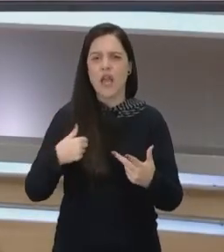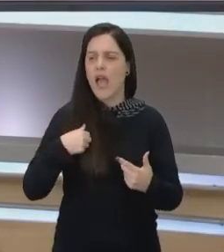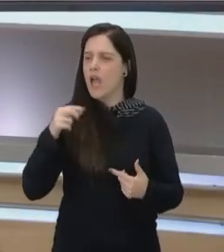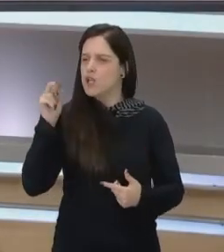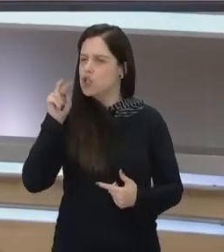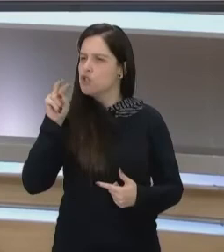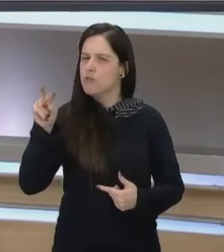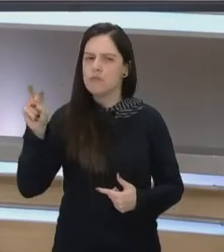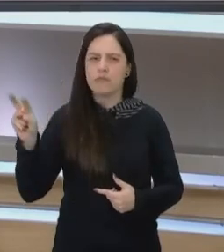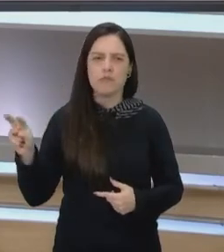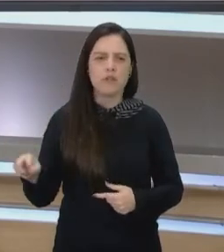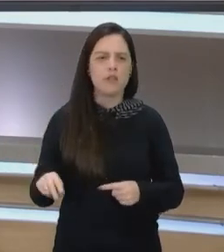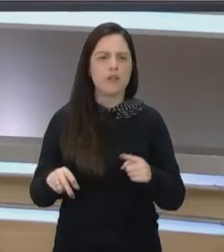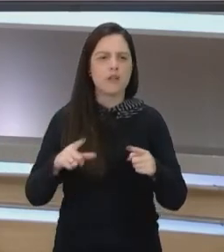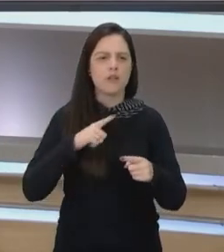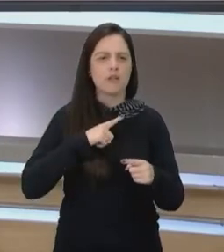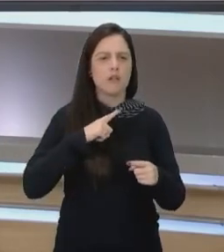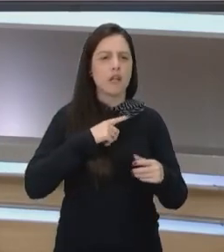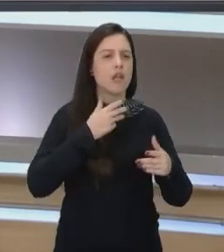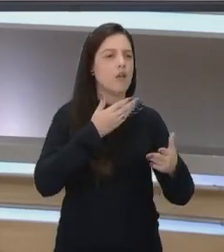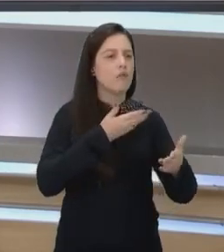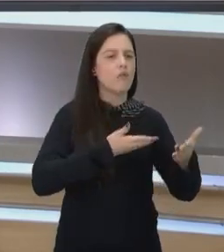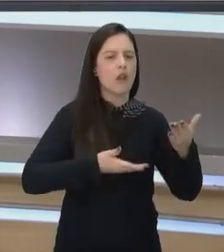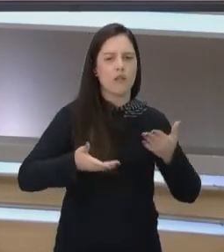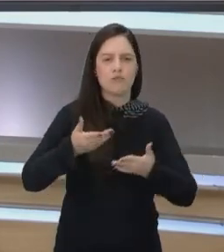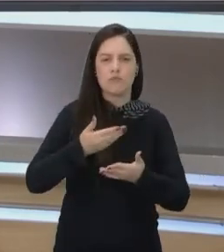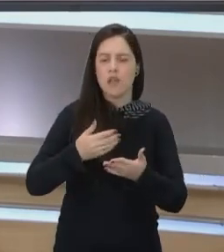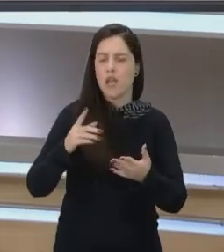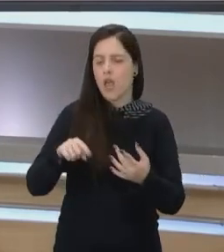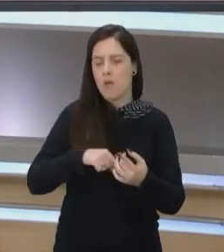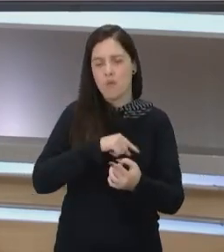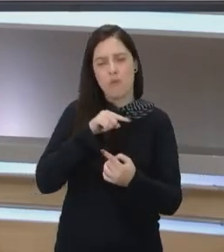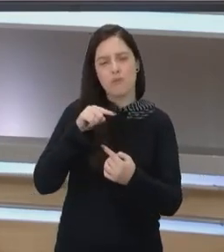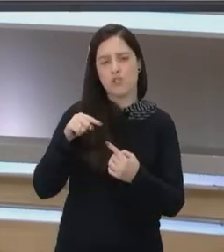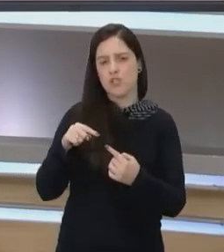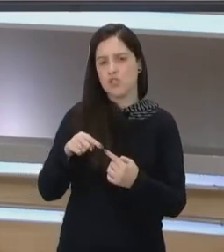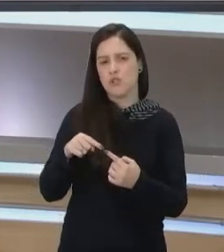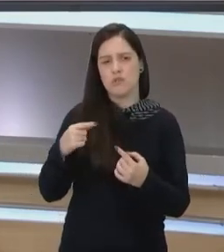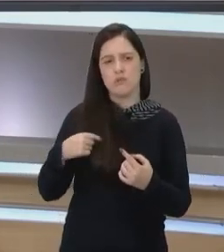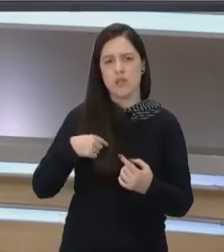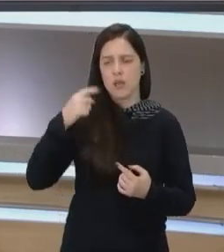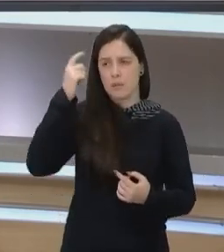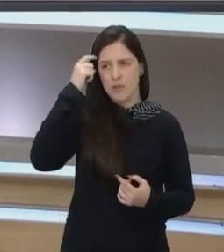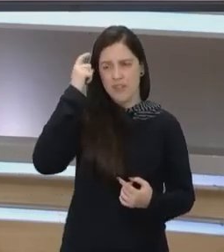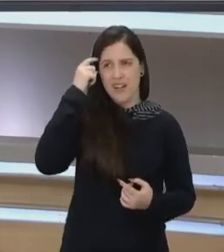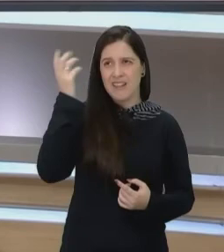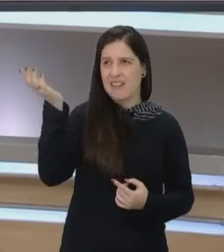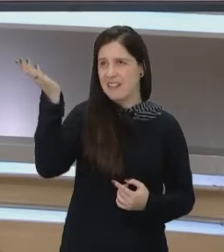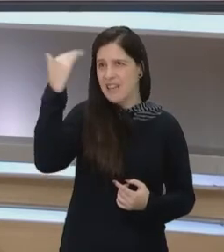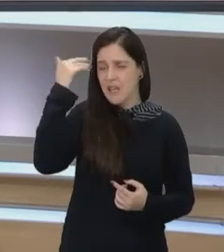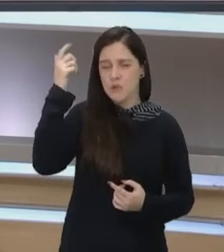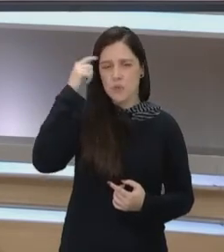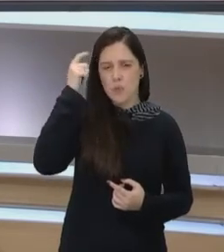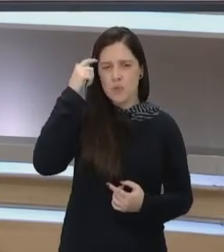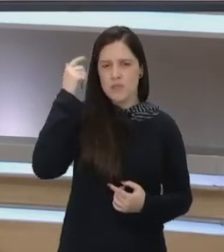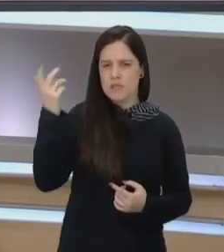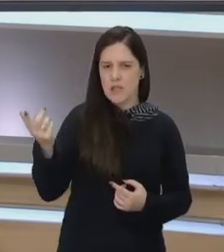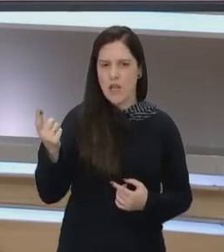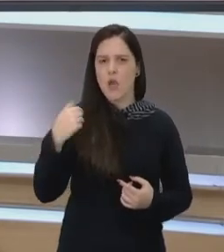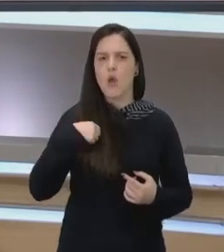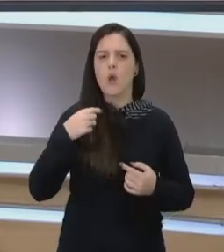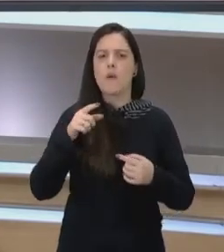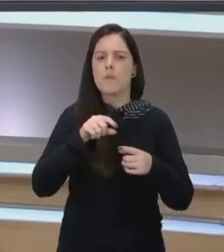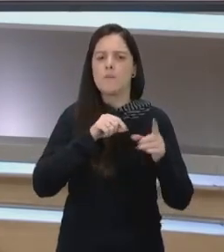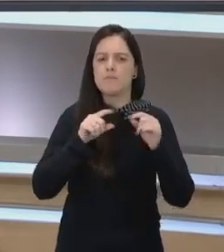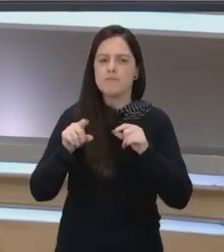deixa eu ver aqui quem que é o agressor pra me relacionar. Isso é subjetivo, né? Isso tá no nosso inconsciente. Então, ela procura parceiros